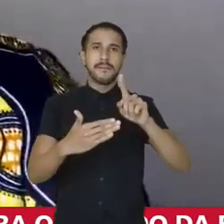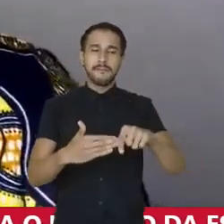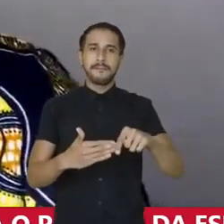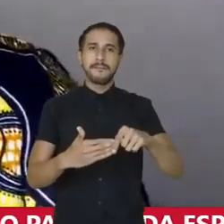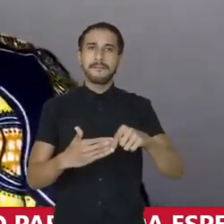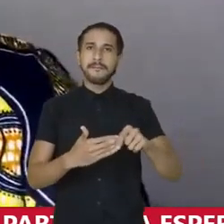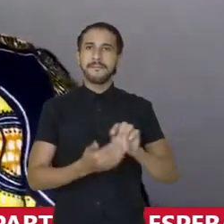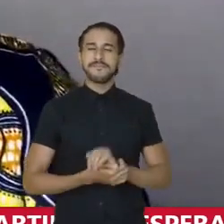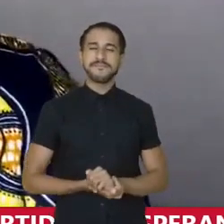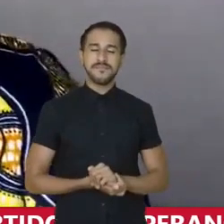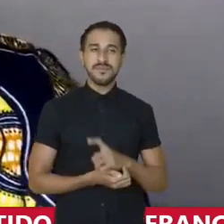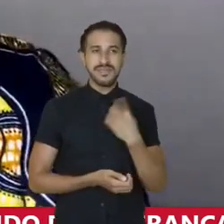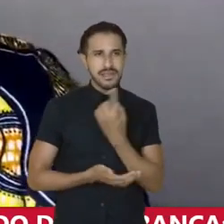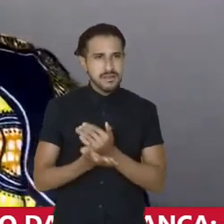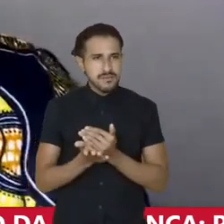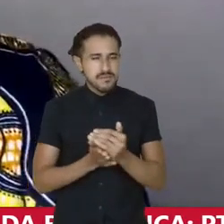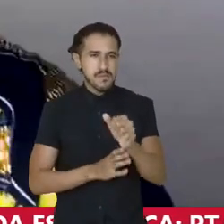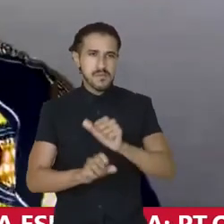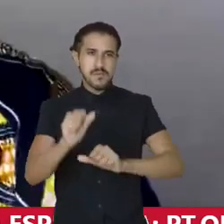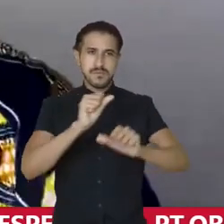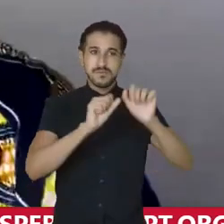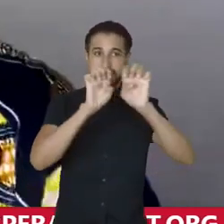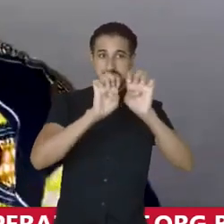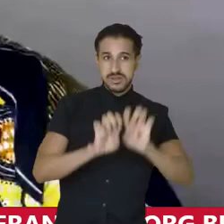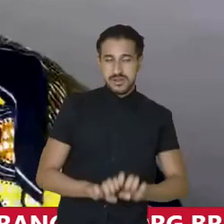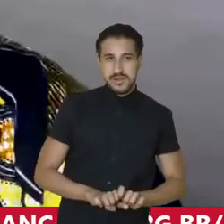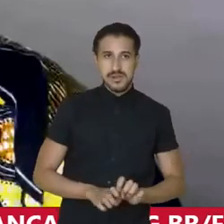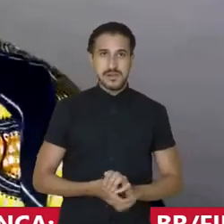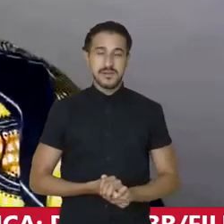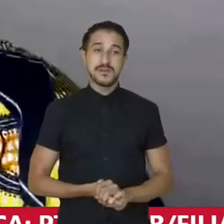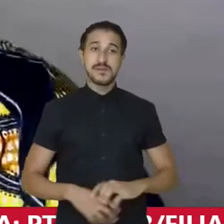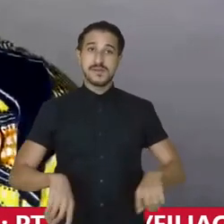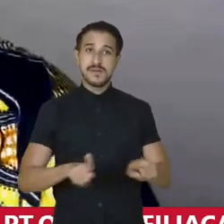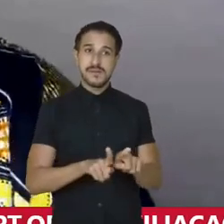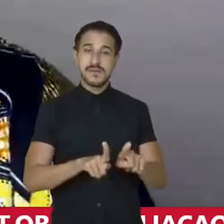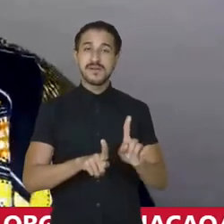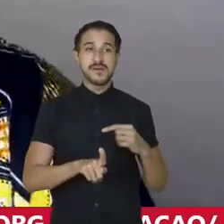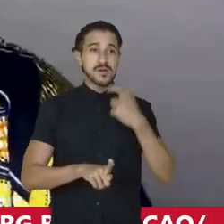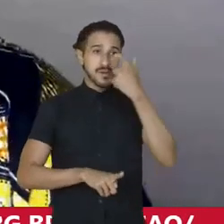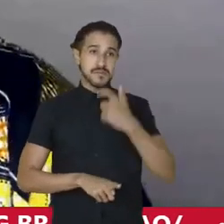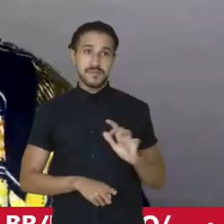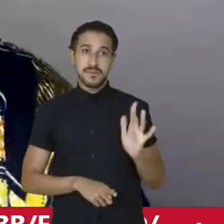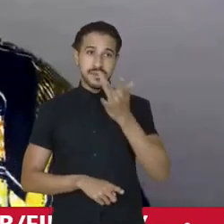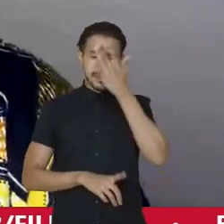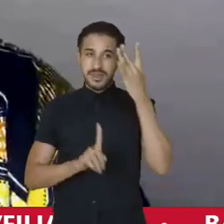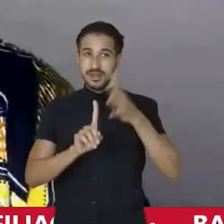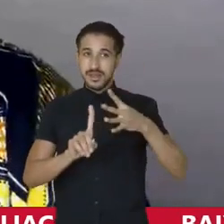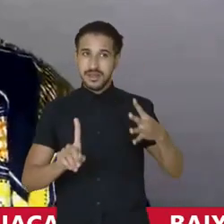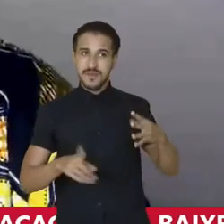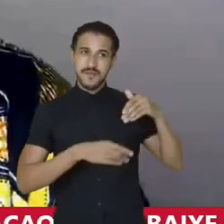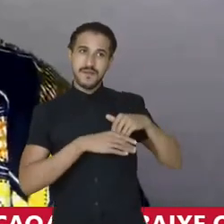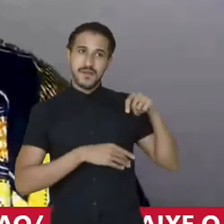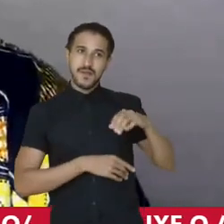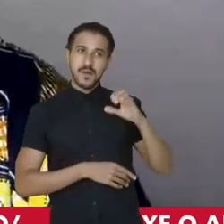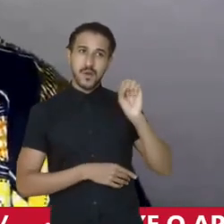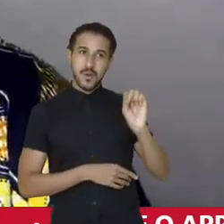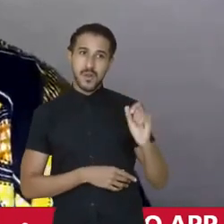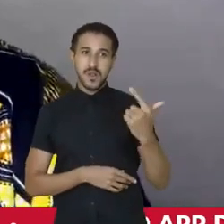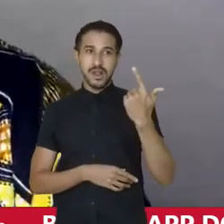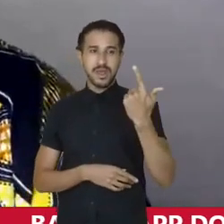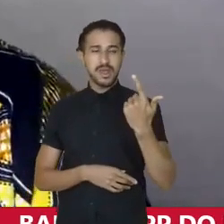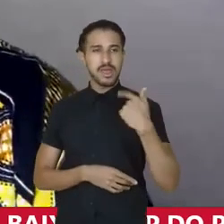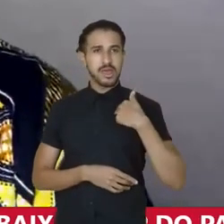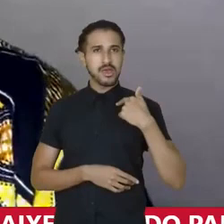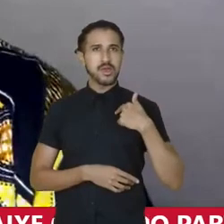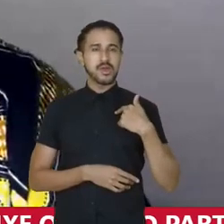começa a modificar a estrutura. Além disso, eu sou a primeira pessoa LGBT eleita aqui no município de Olinda e